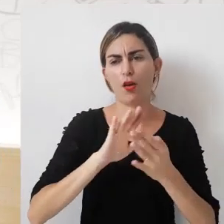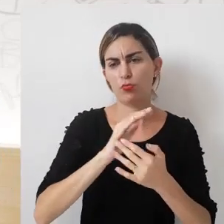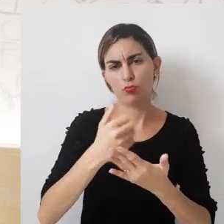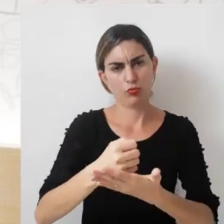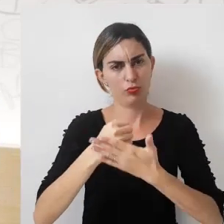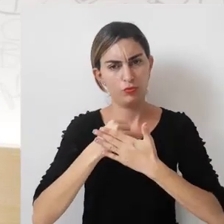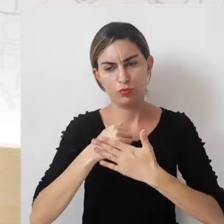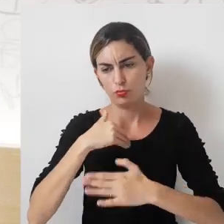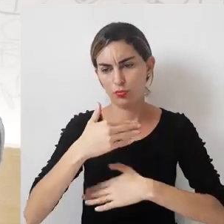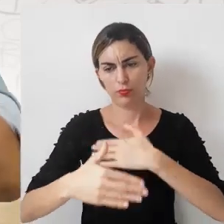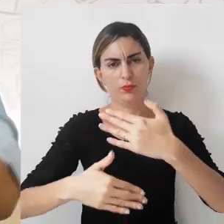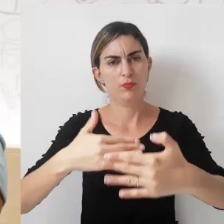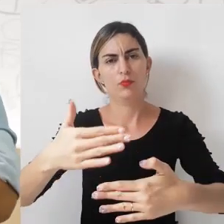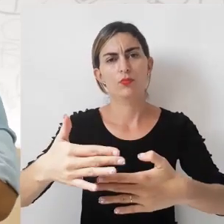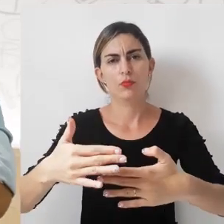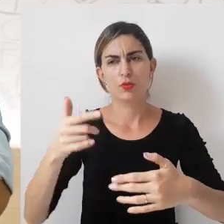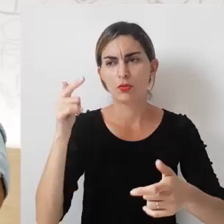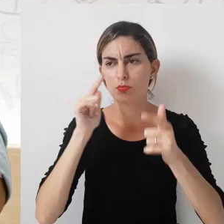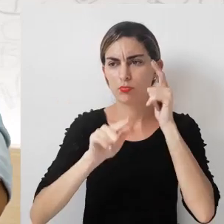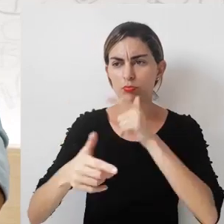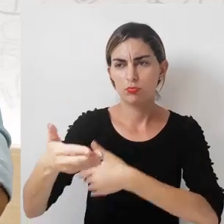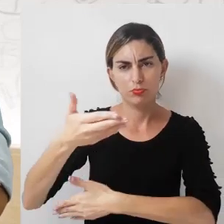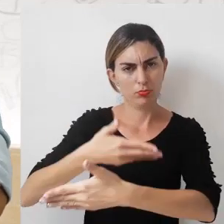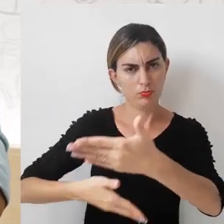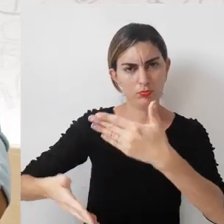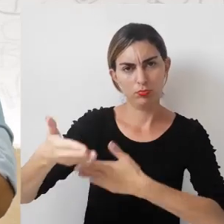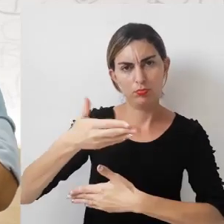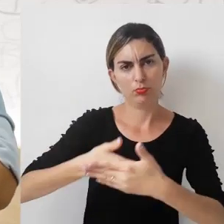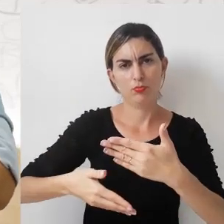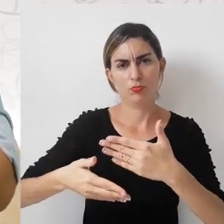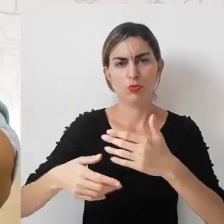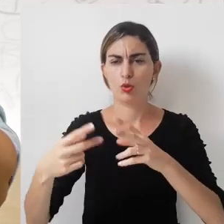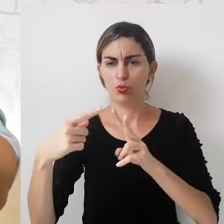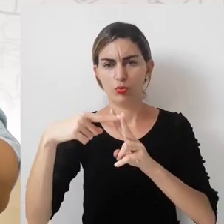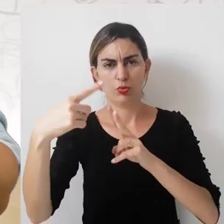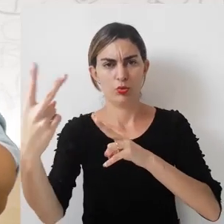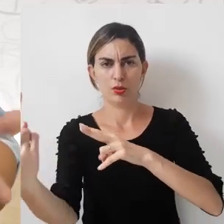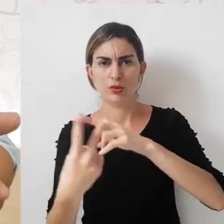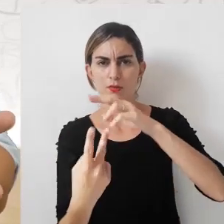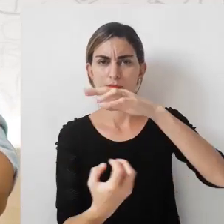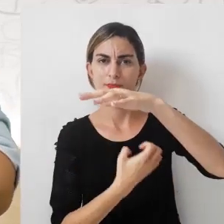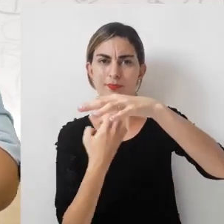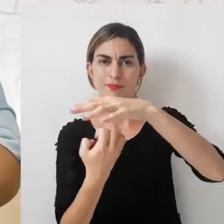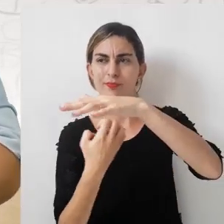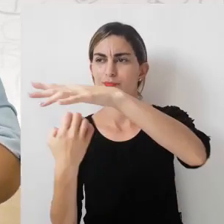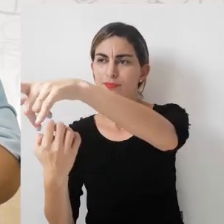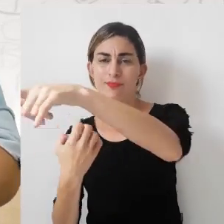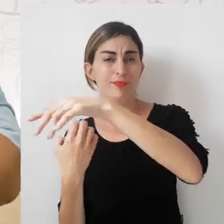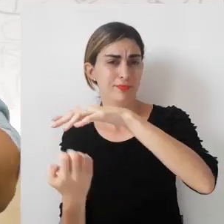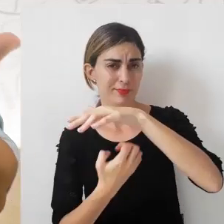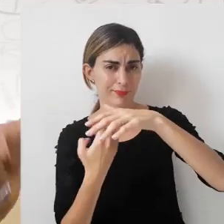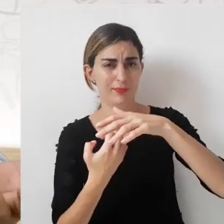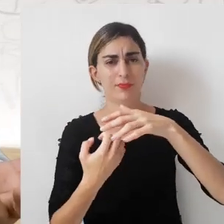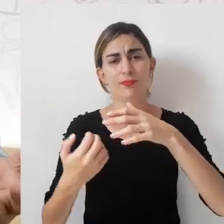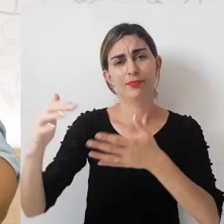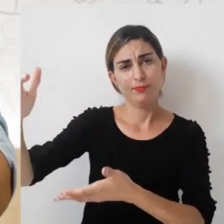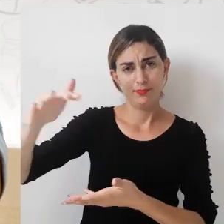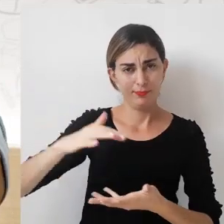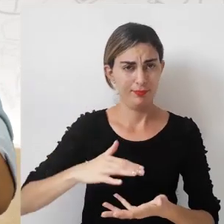regras, que vão nortear esse processo de aquisição de relacionamento entre dois entes jurídicos, a empresa